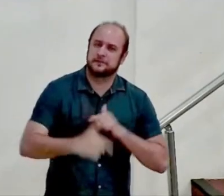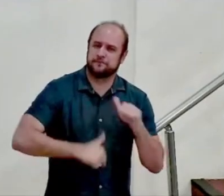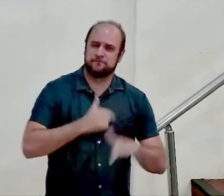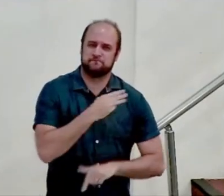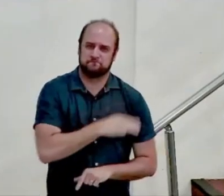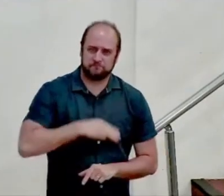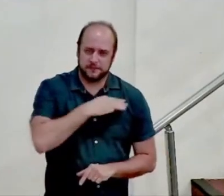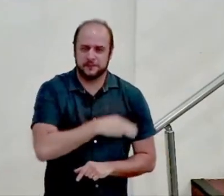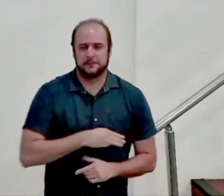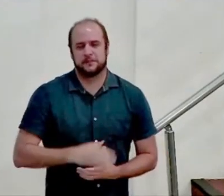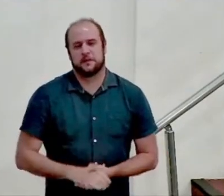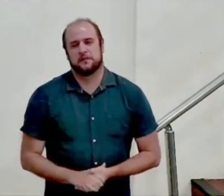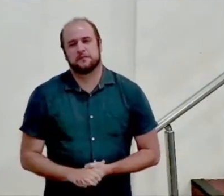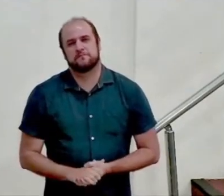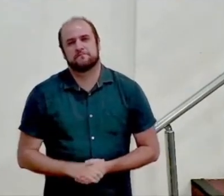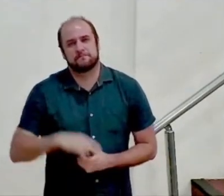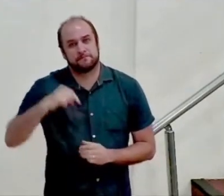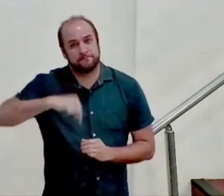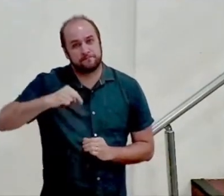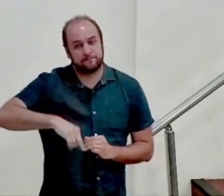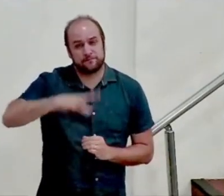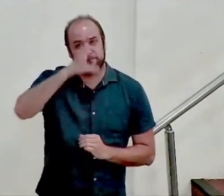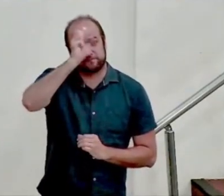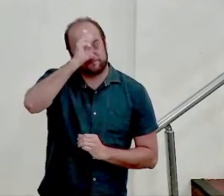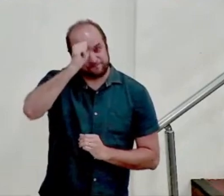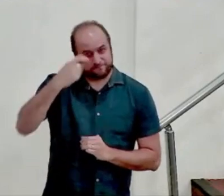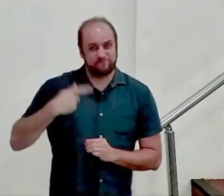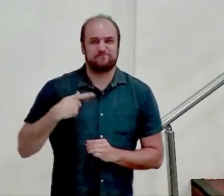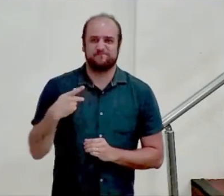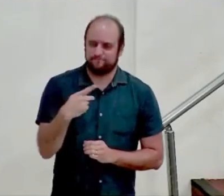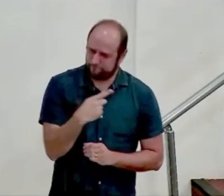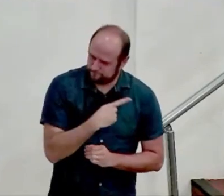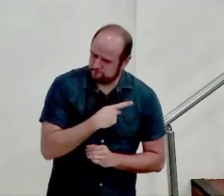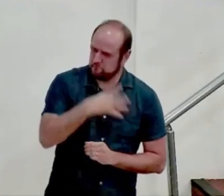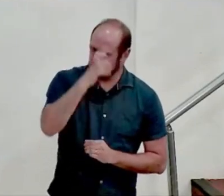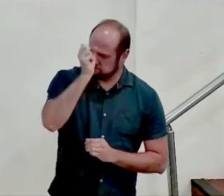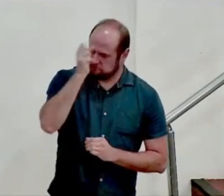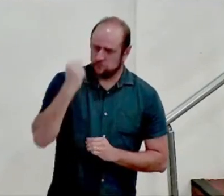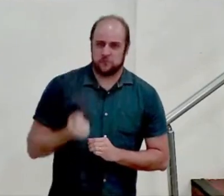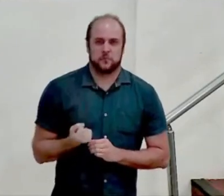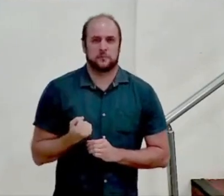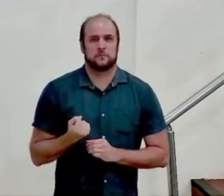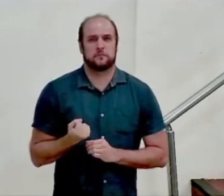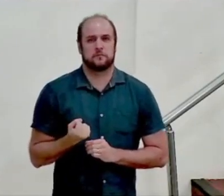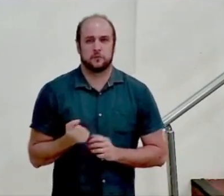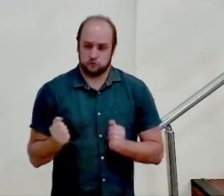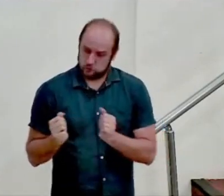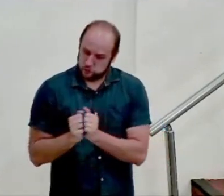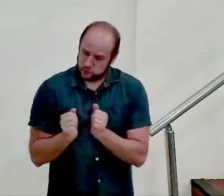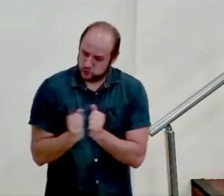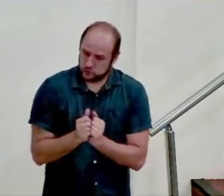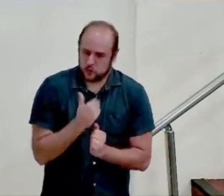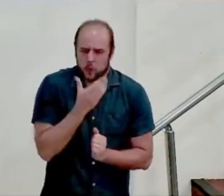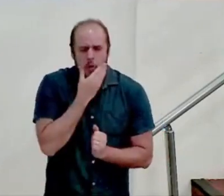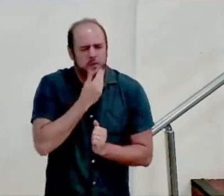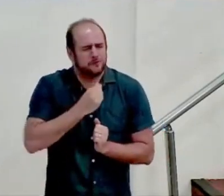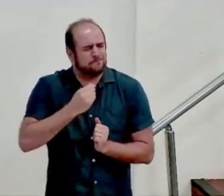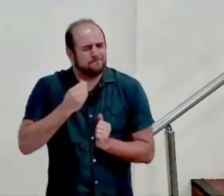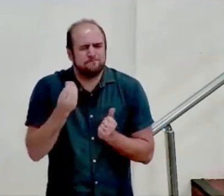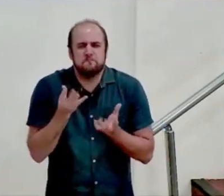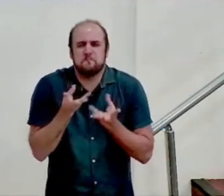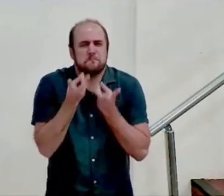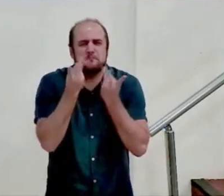foi aqui que eu aprendi a ser pastor de um lado de um homem precioso,